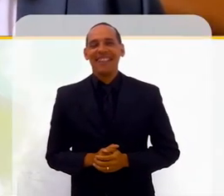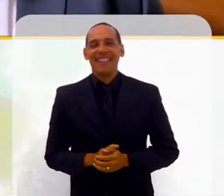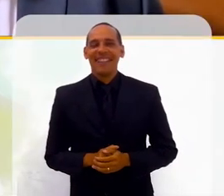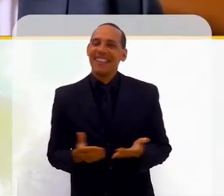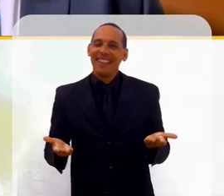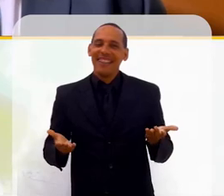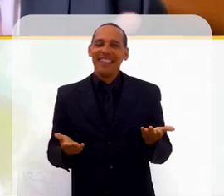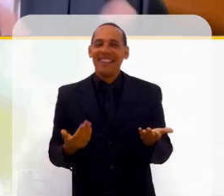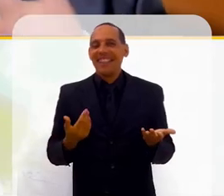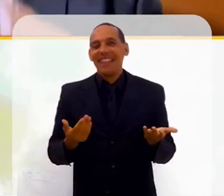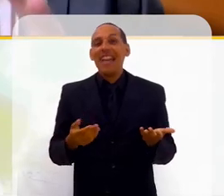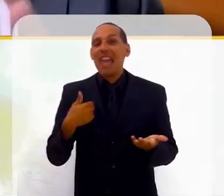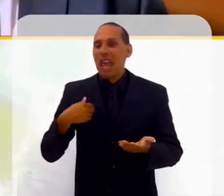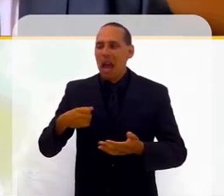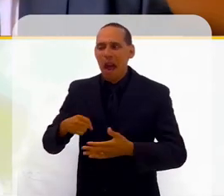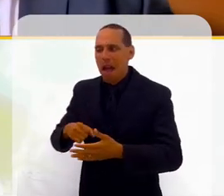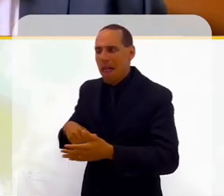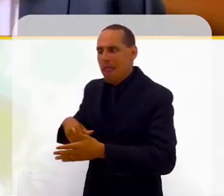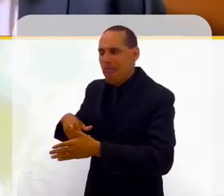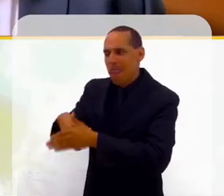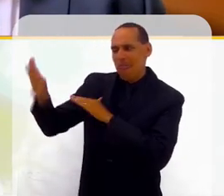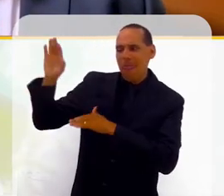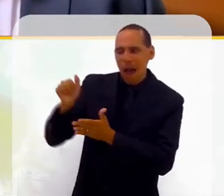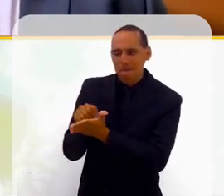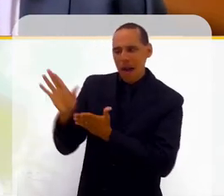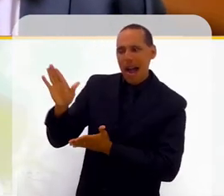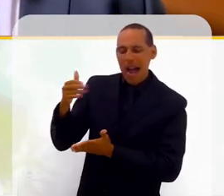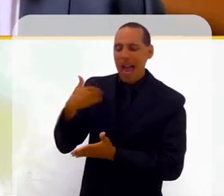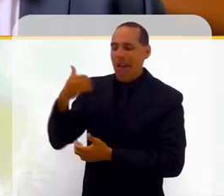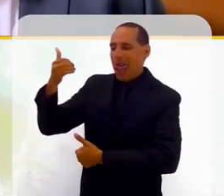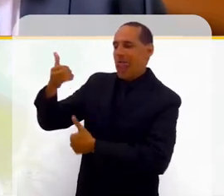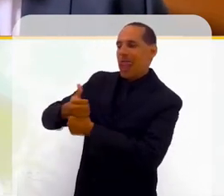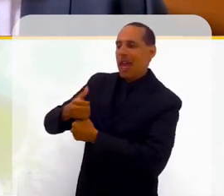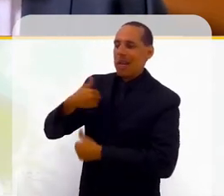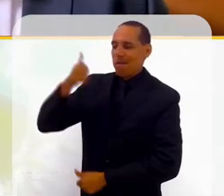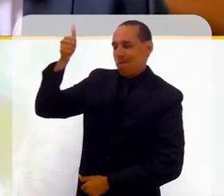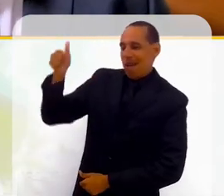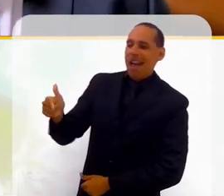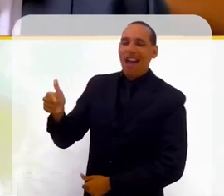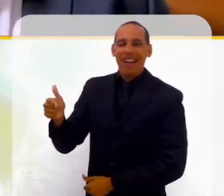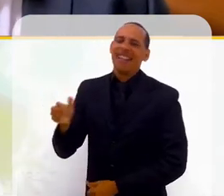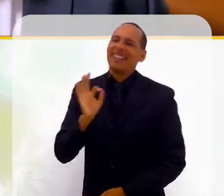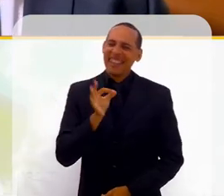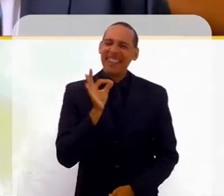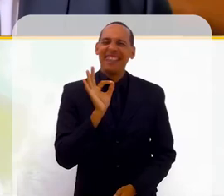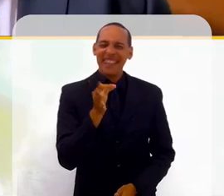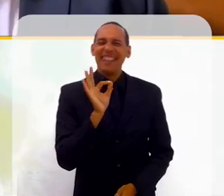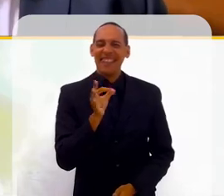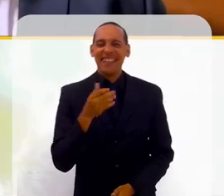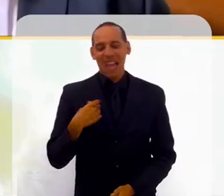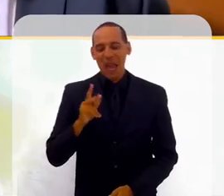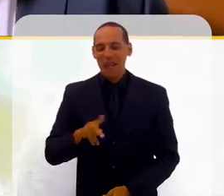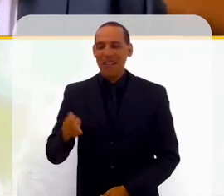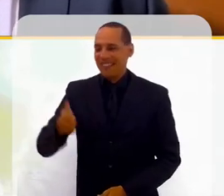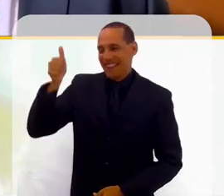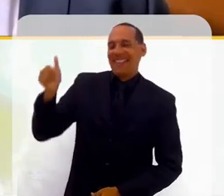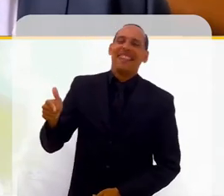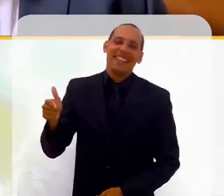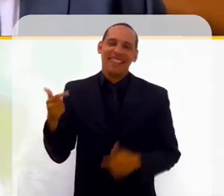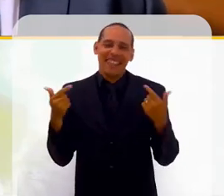Vou dar um chute nele e vou ficar no lugar dele. Vou fazer melhor que ele. dele, como professor.